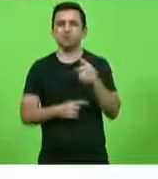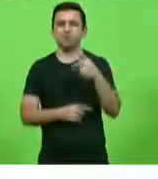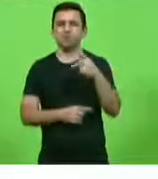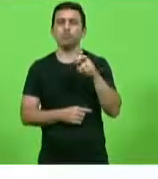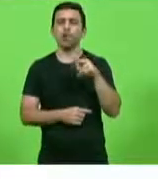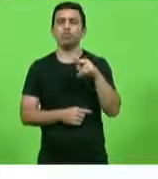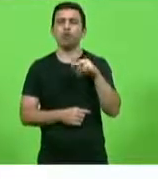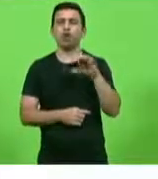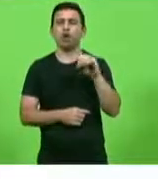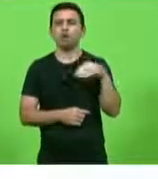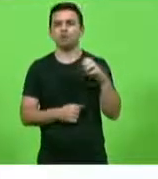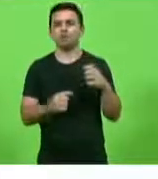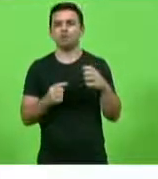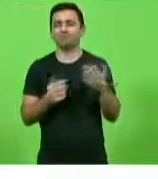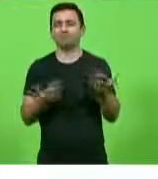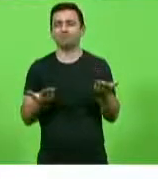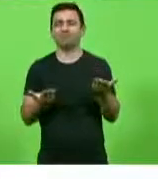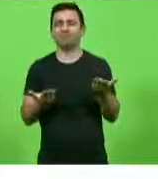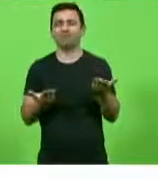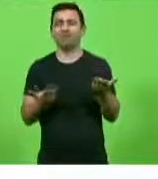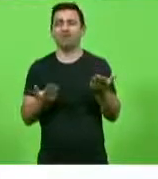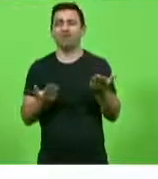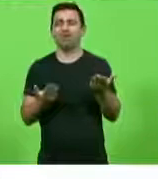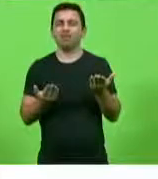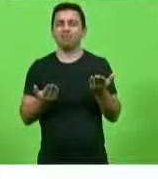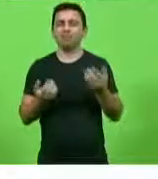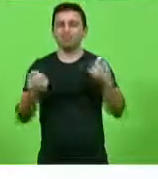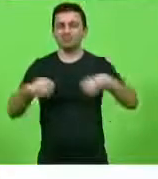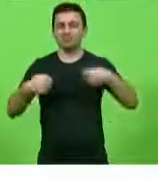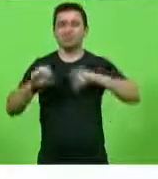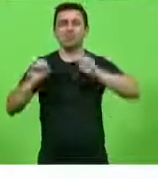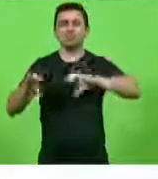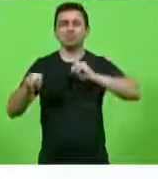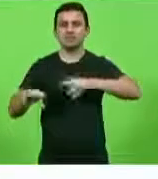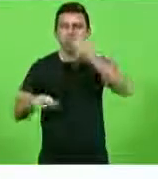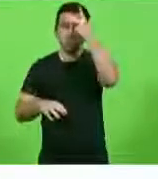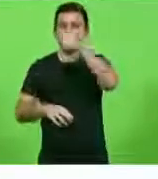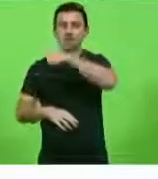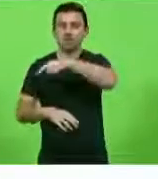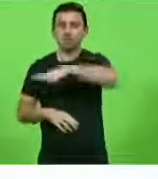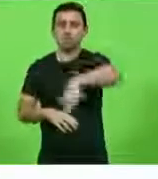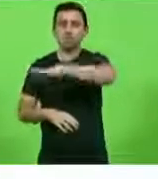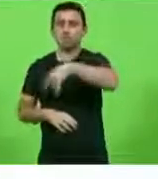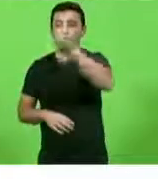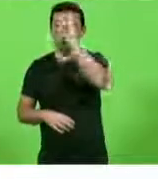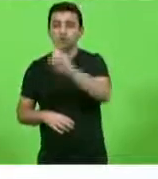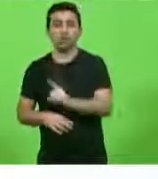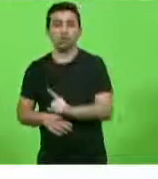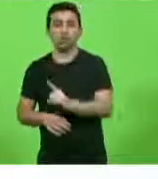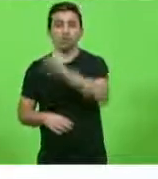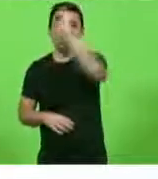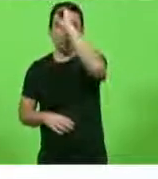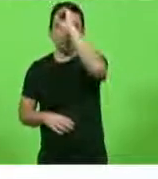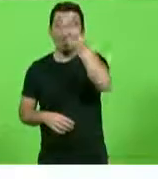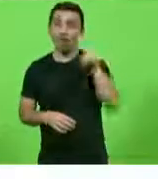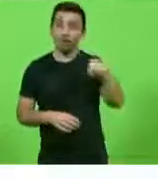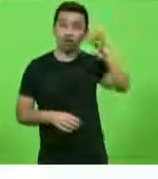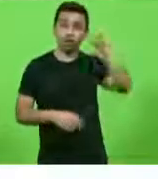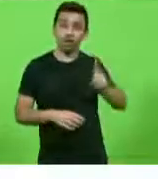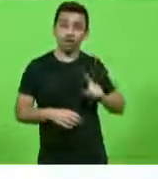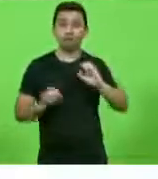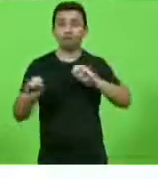nem eles se entendem, eles não têm que alfabetizar o analfabetismo, é uma coisa que eu não consigo, nem eles sabem